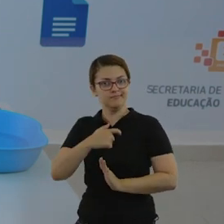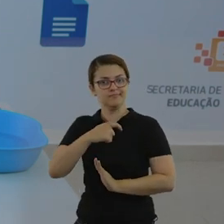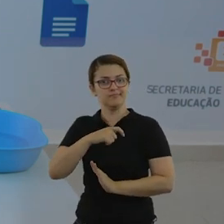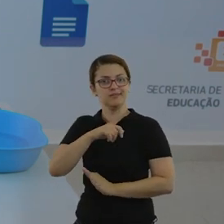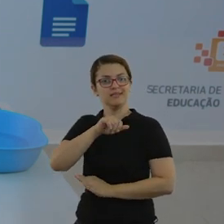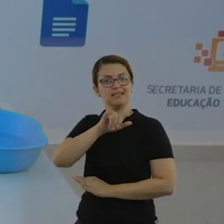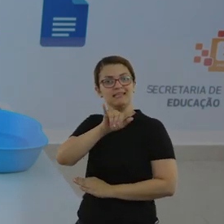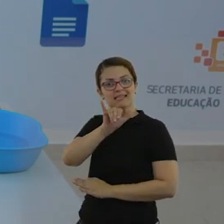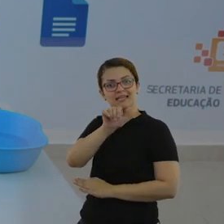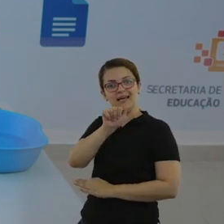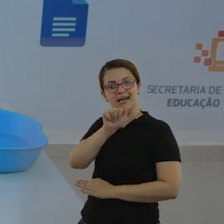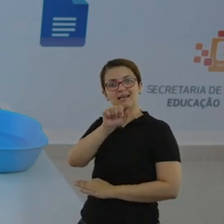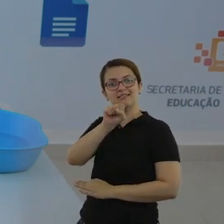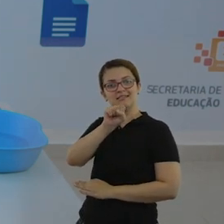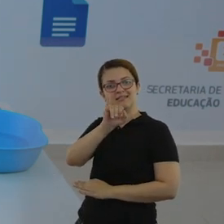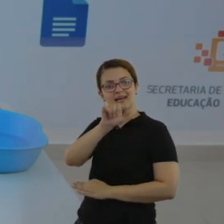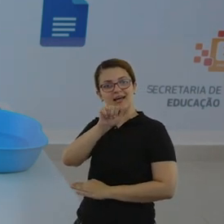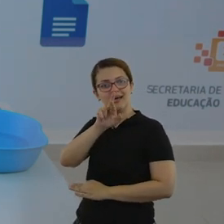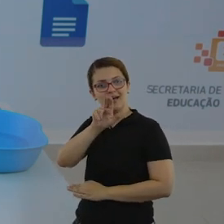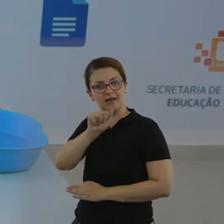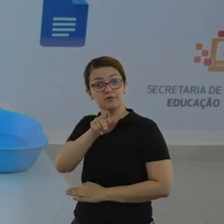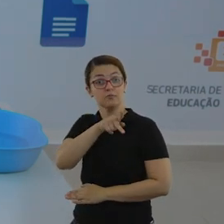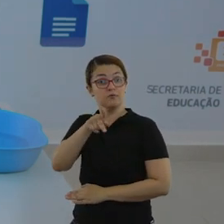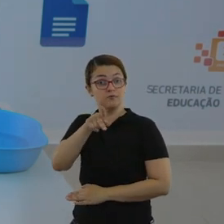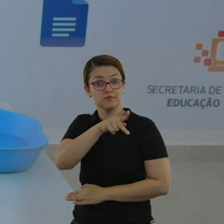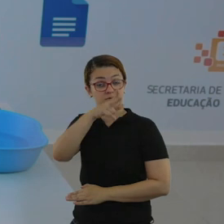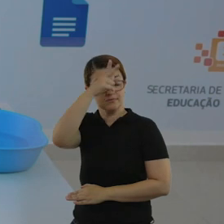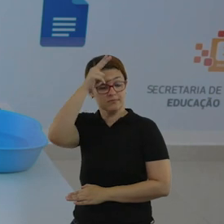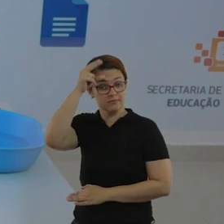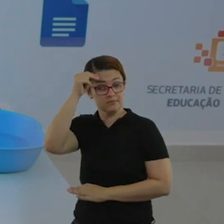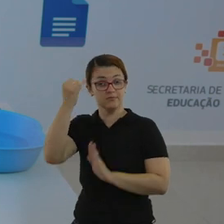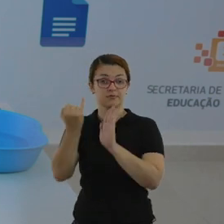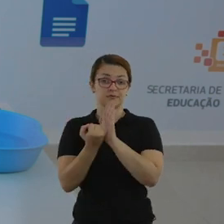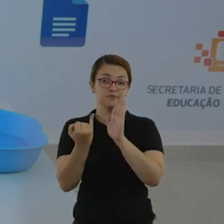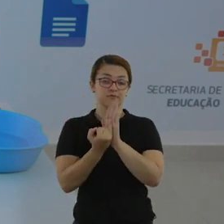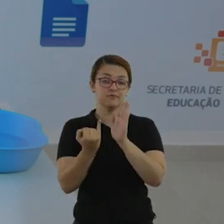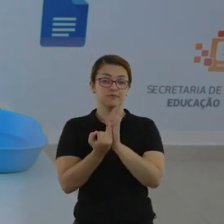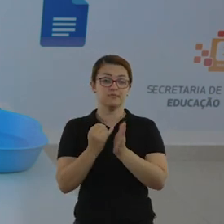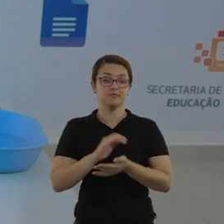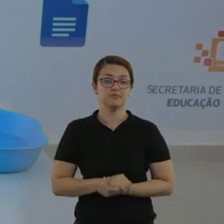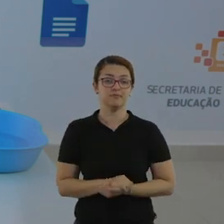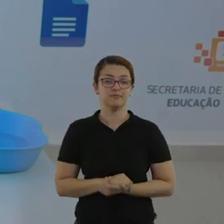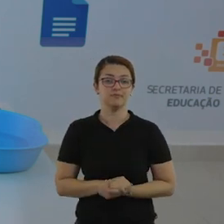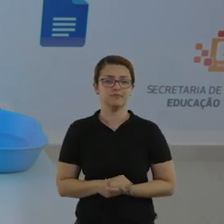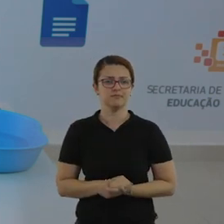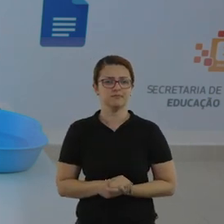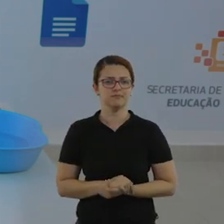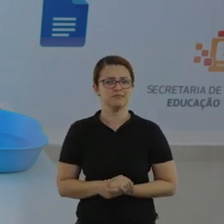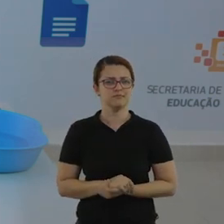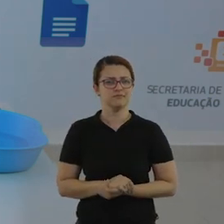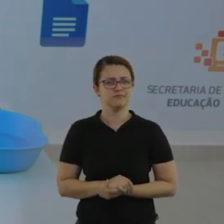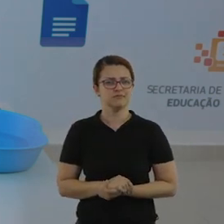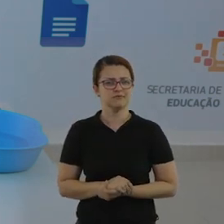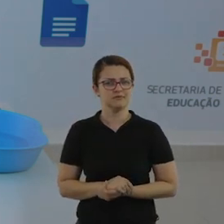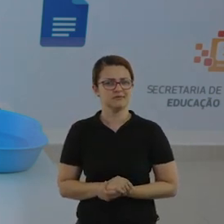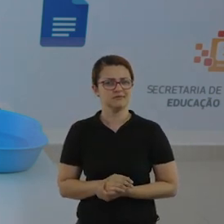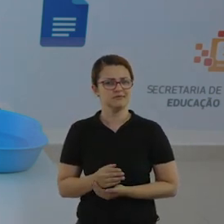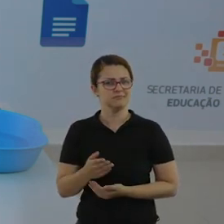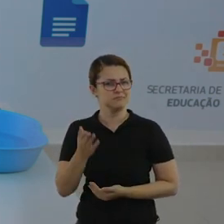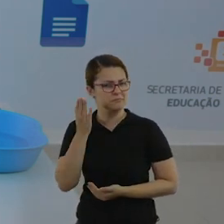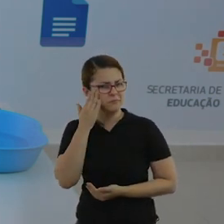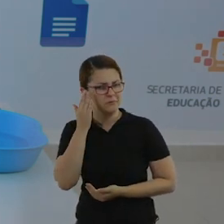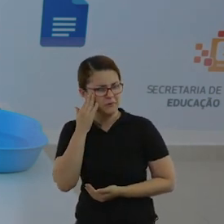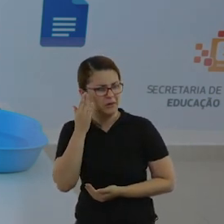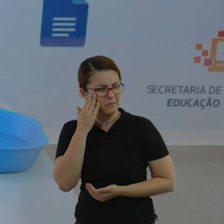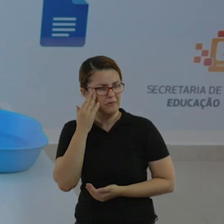nome é Ciara, sou professora da Rede Pública Municipal de Itapevi. Vocês acessaram já o link Lição de